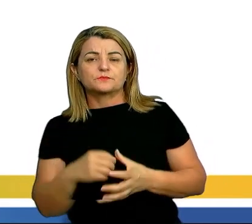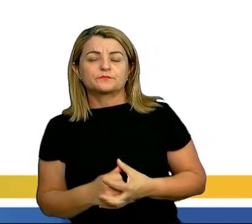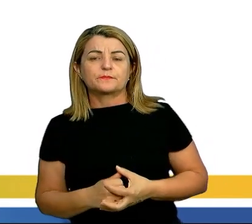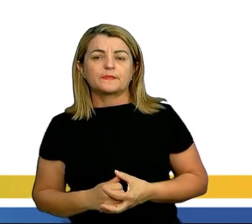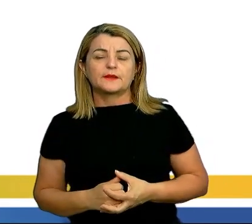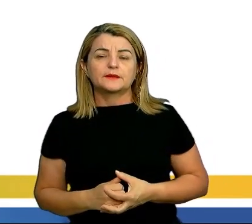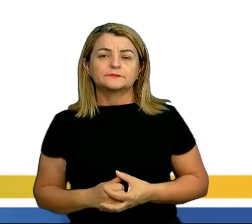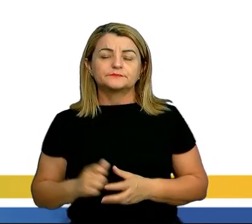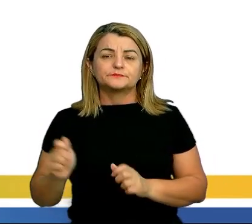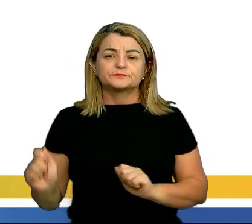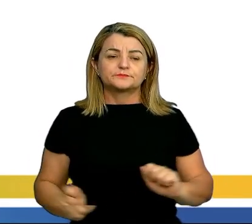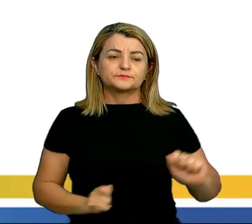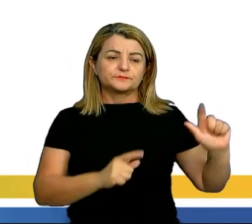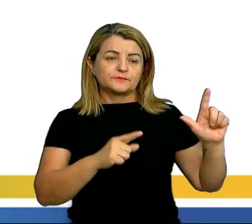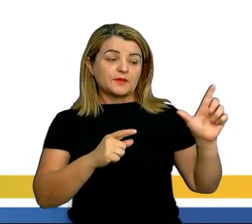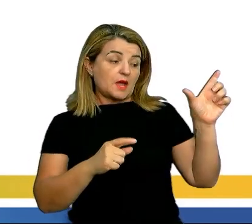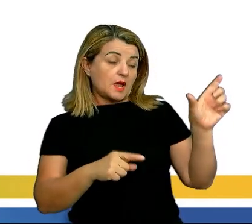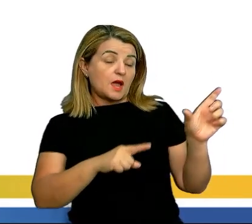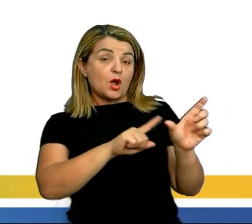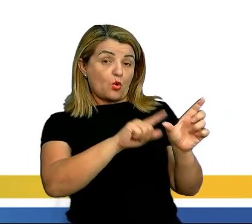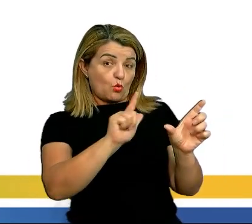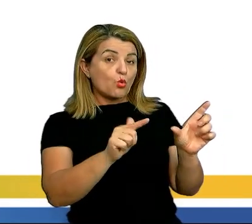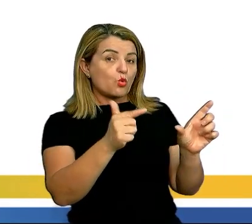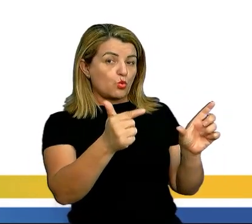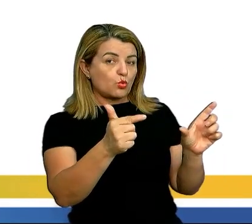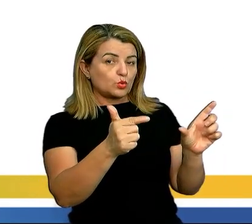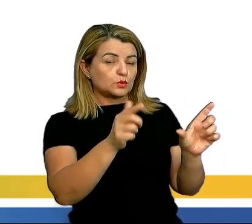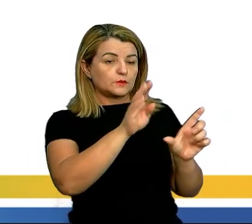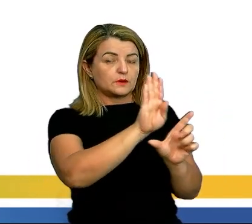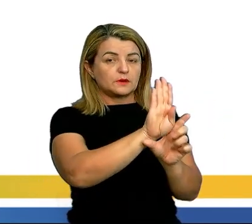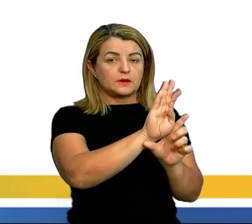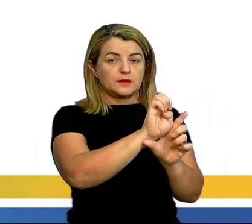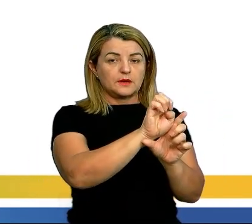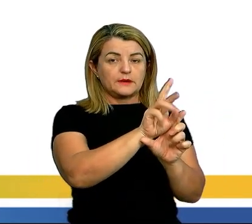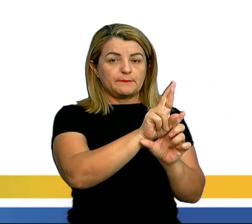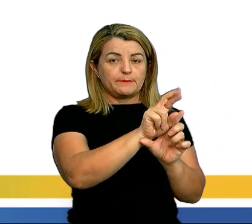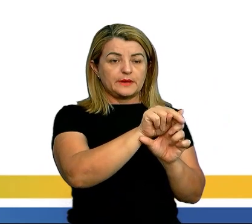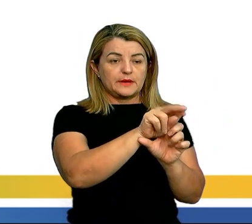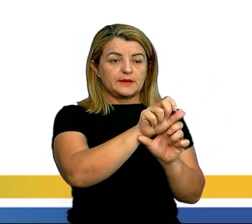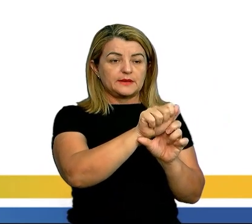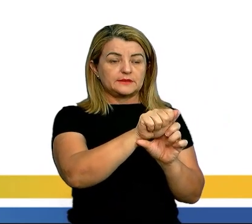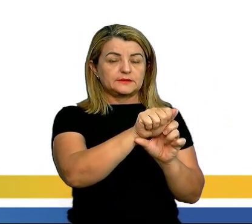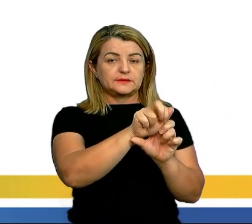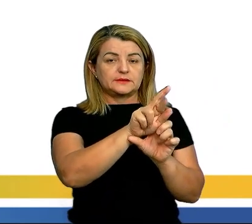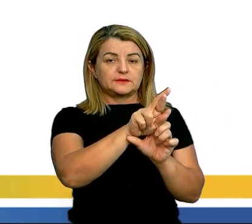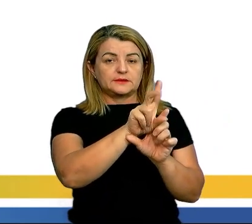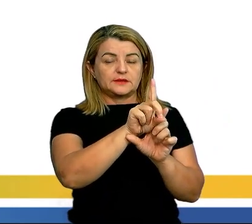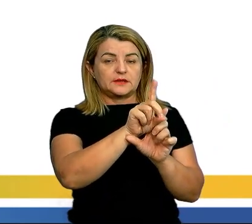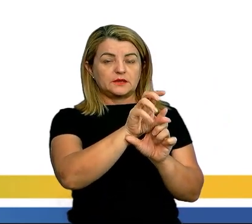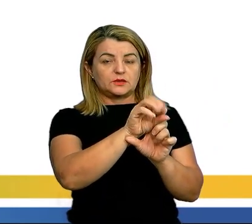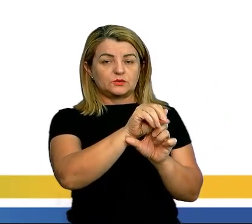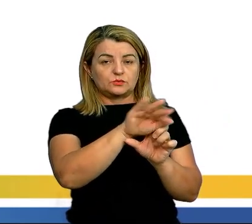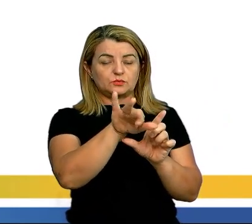Vamos lá. O Bernardo Soares, pessoal, pouco se fala sobre ele, não é? Mas aqui a gente tem